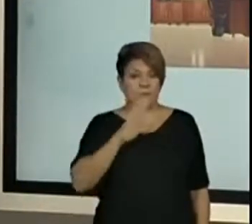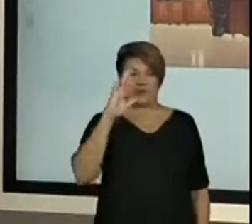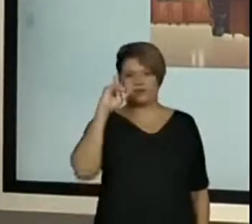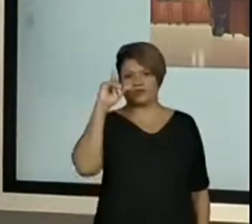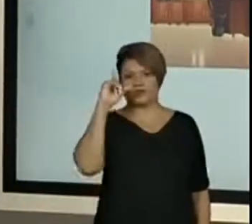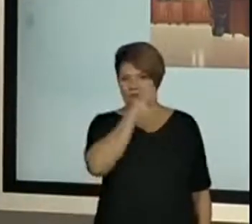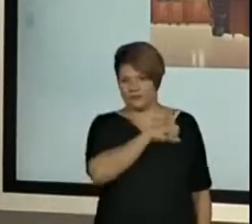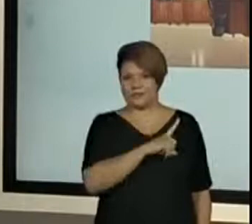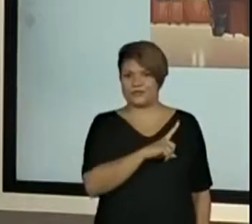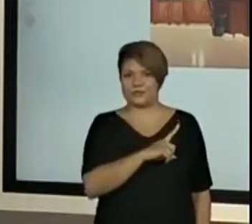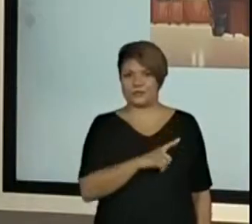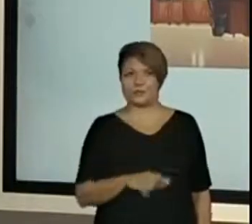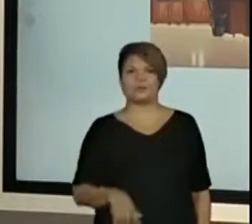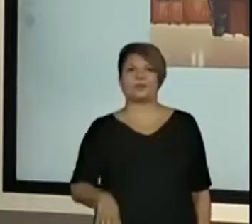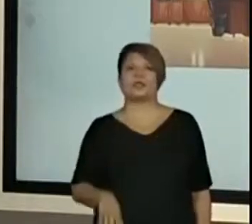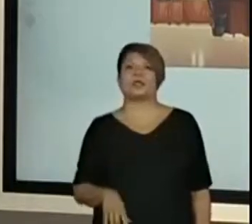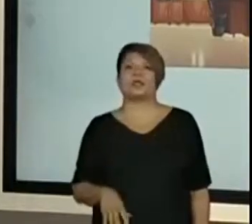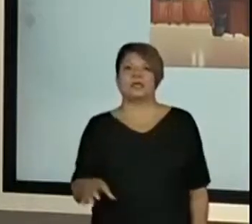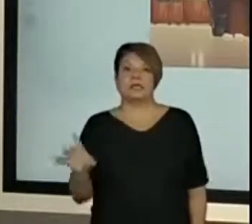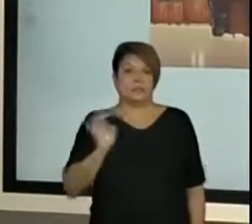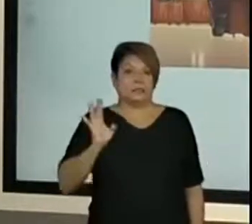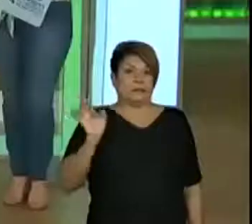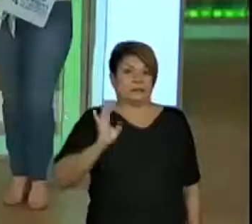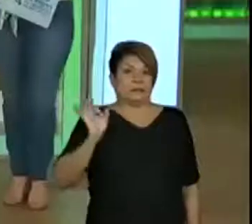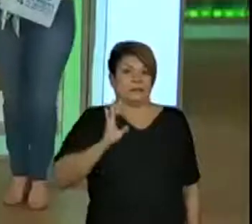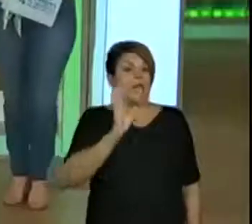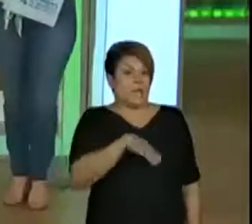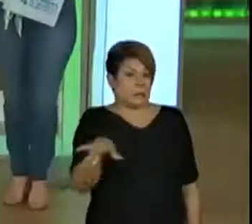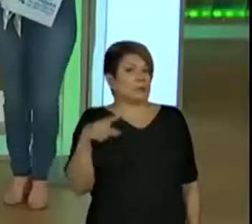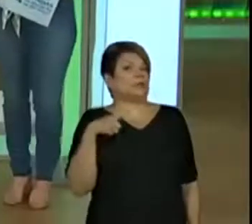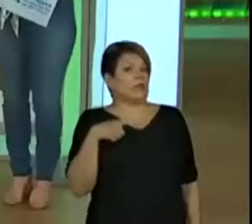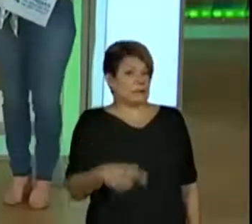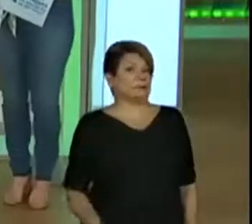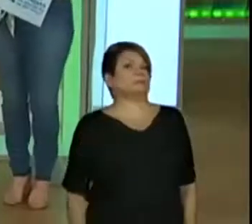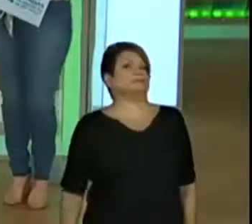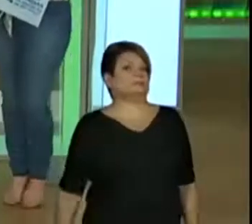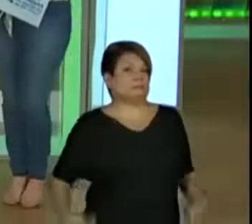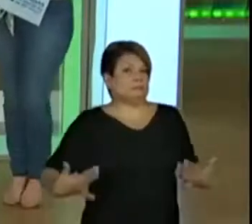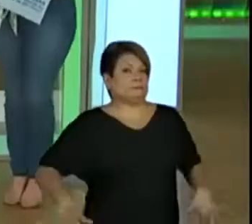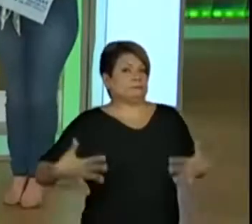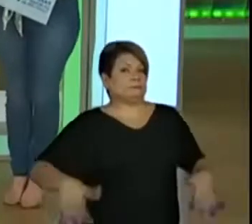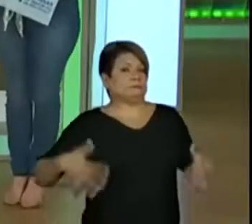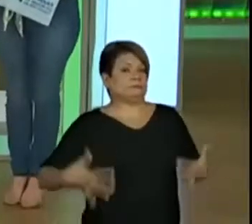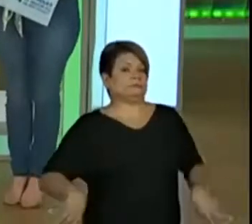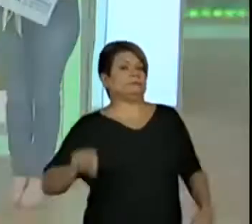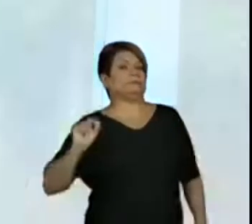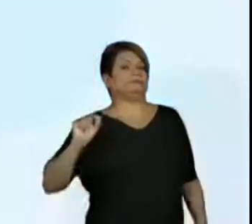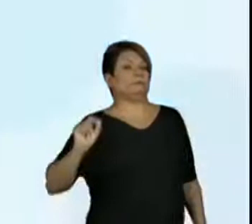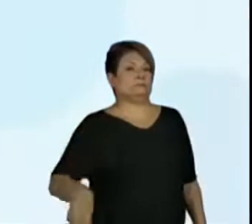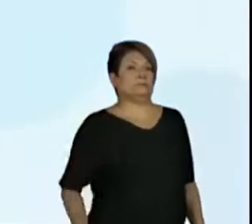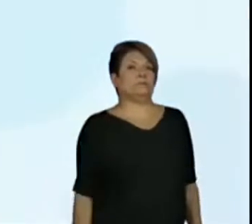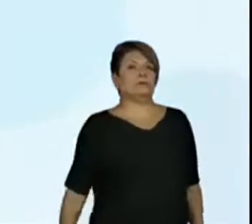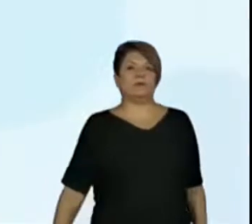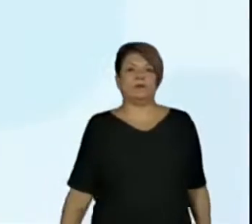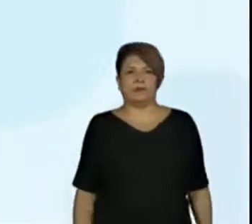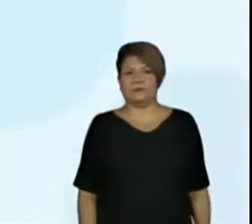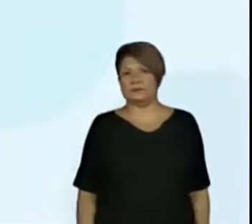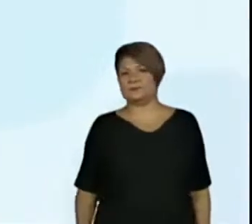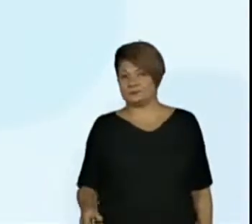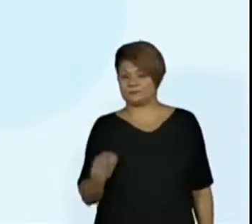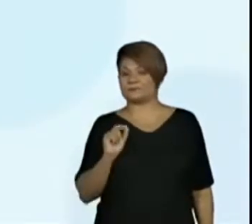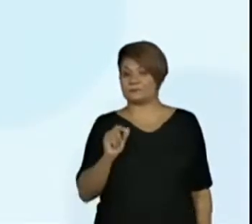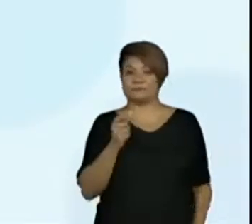pelos alunos numa escola. Não é? Quem será? Quem será? A pessoa que